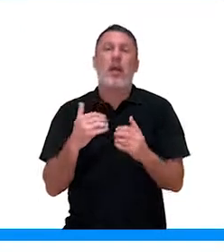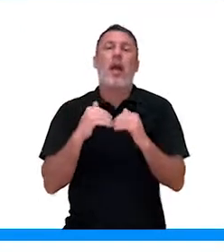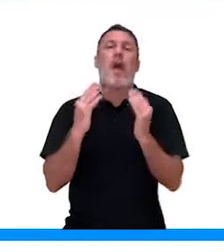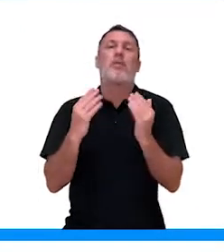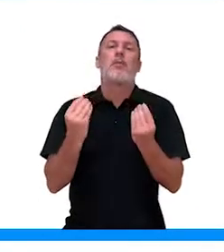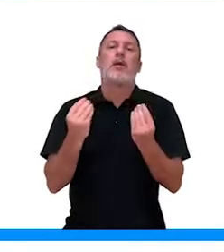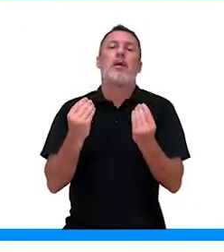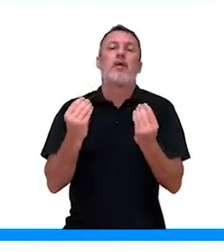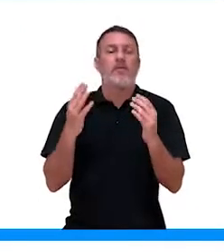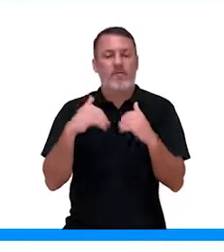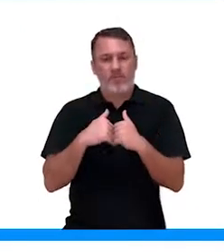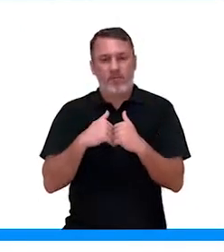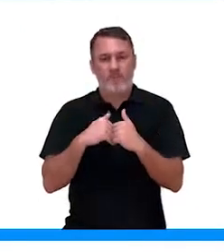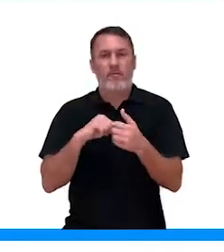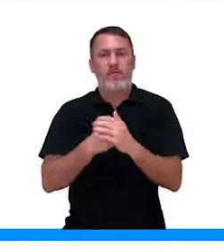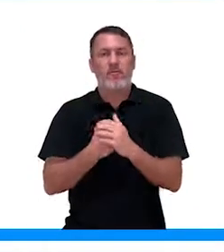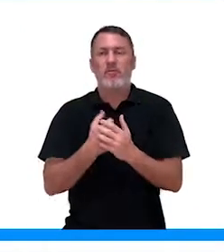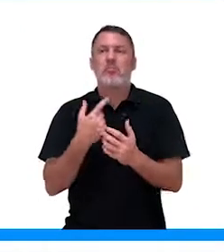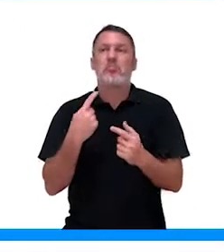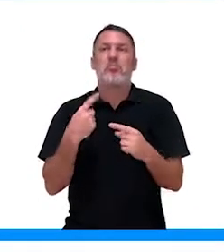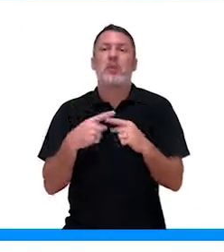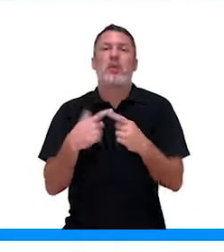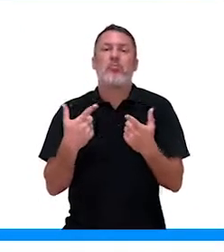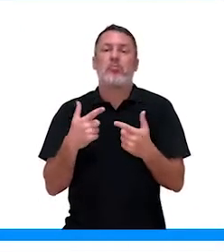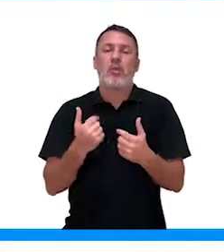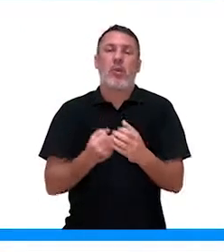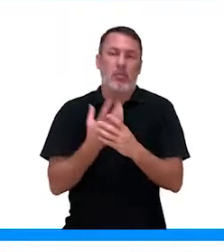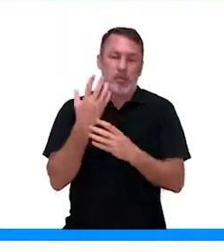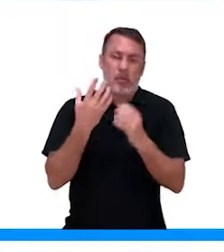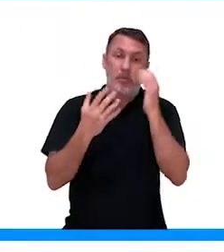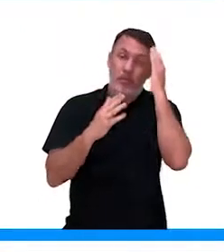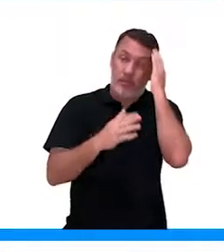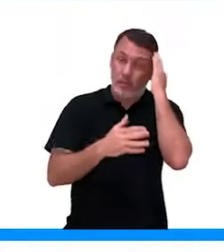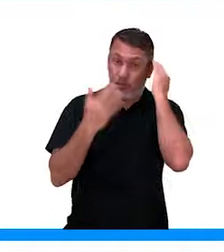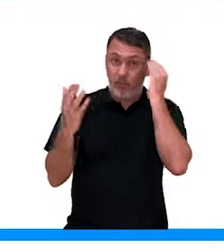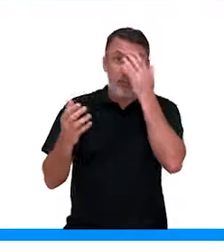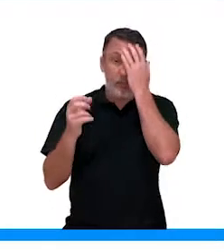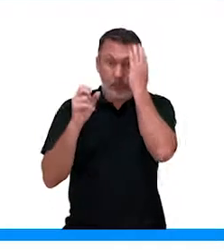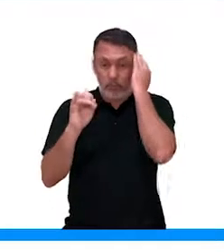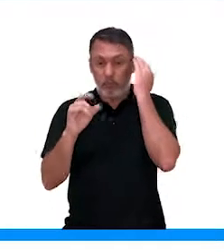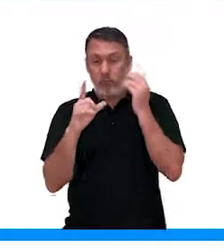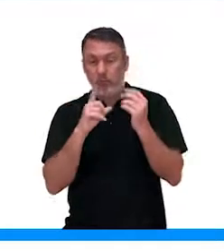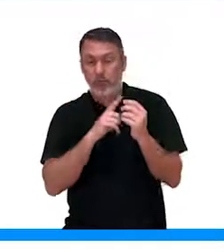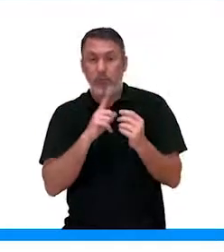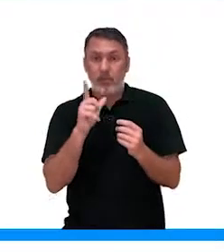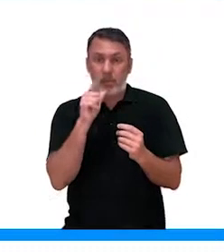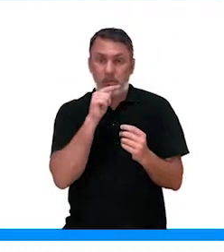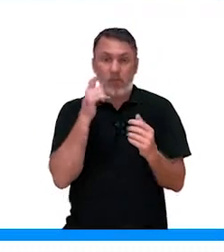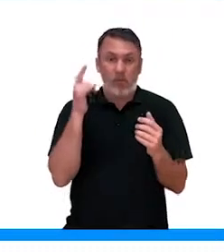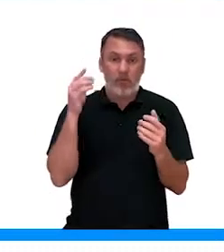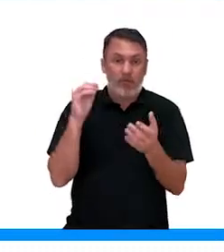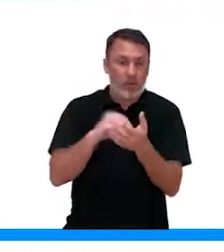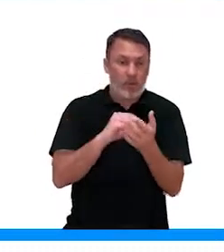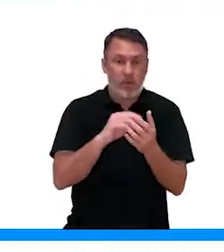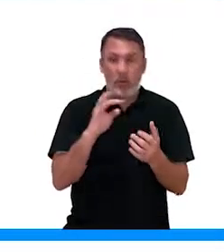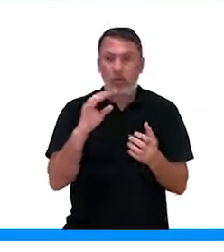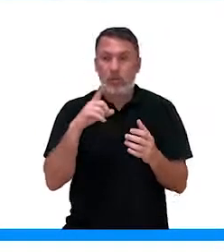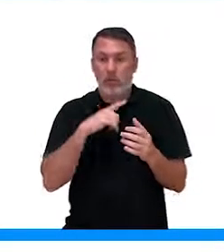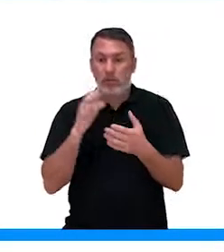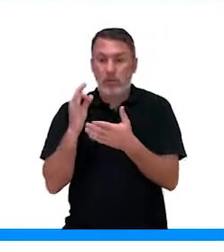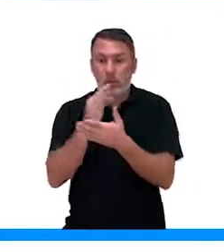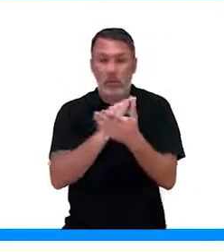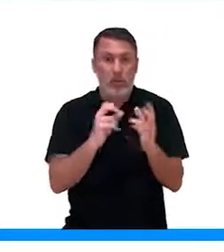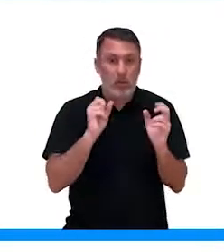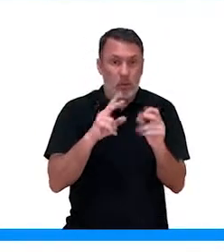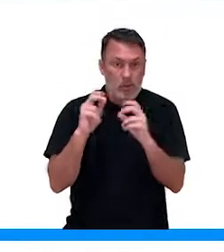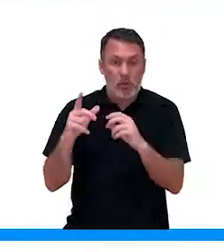sentido de abrir. Para que ele vai perder água? Então ele está fechado, certo? Agora, se tem água disponível, a célula está